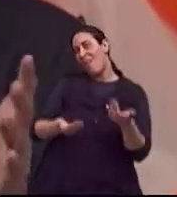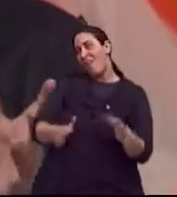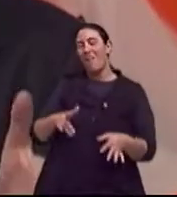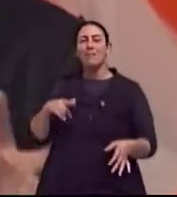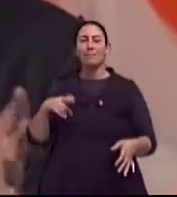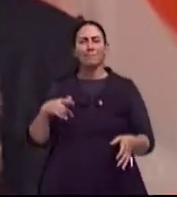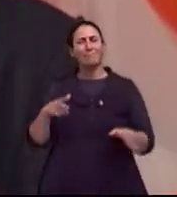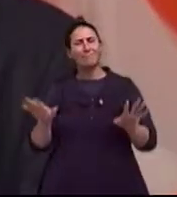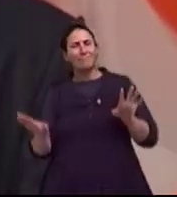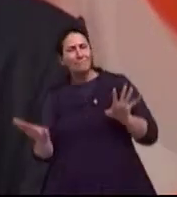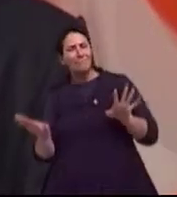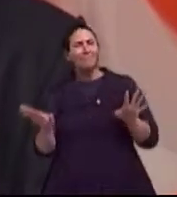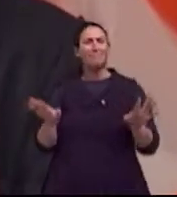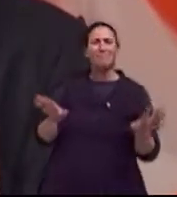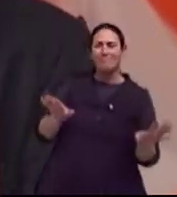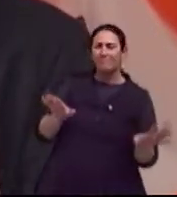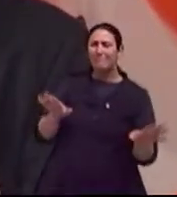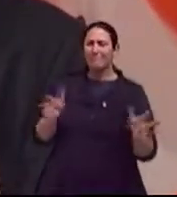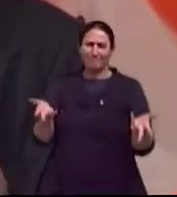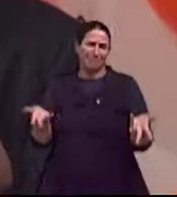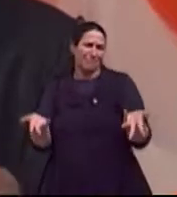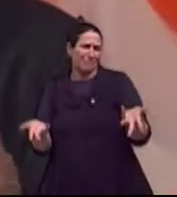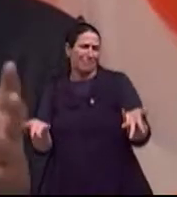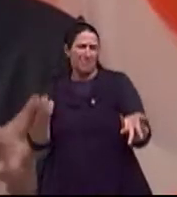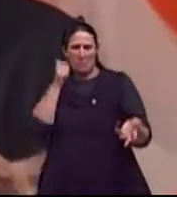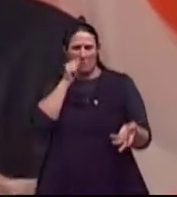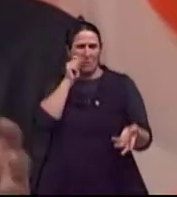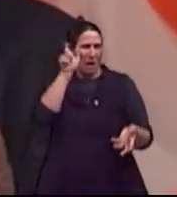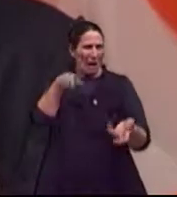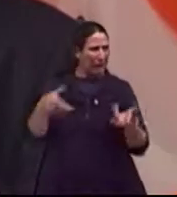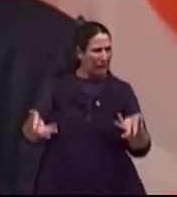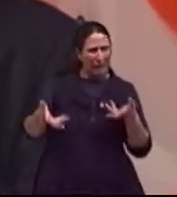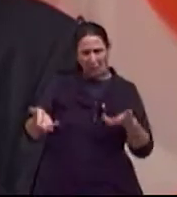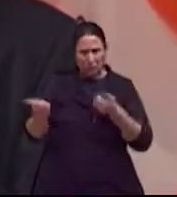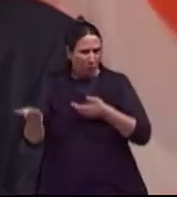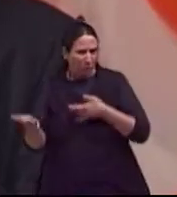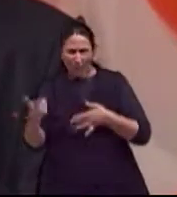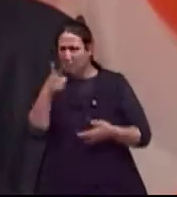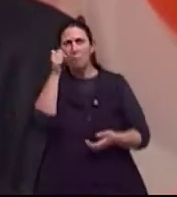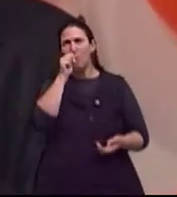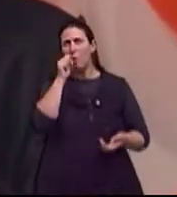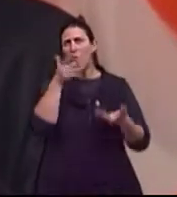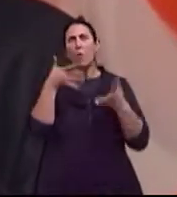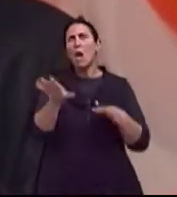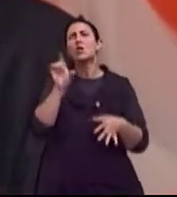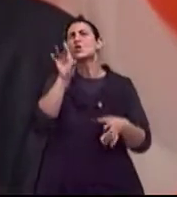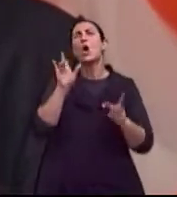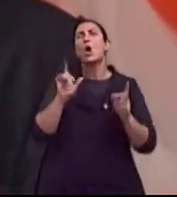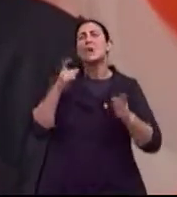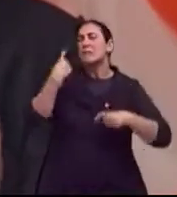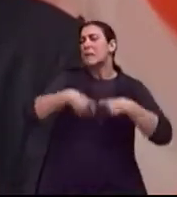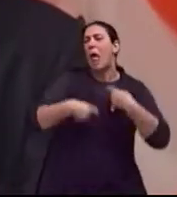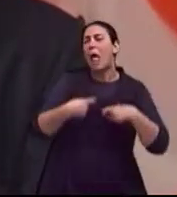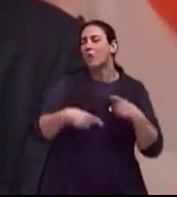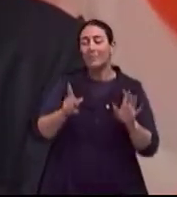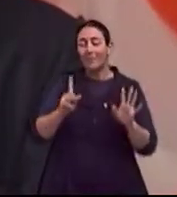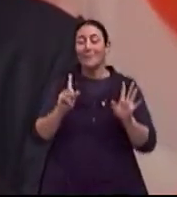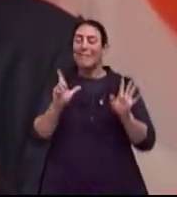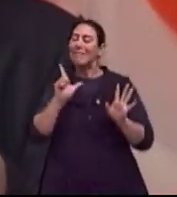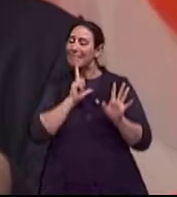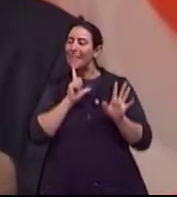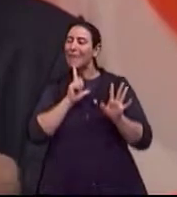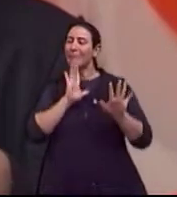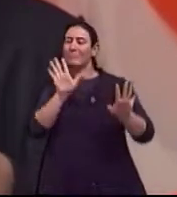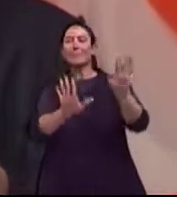ficaria assim, aquela coisa, ué, mas ela está querendo, é um jovem, ela não está querendo só sexo. Então, existe